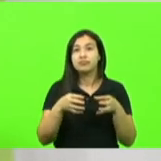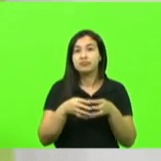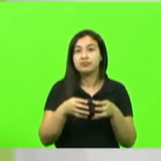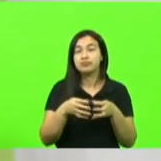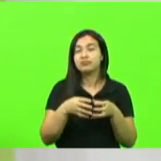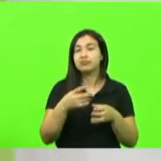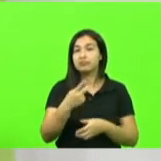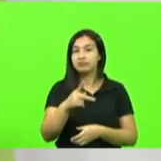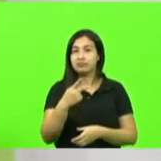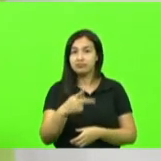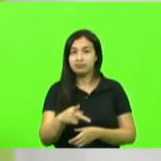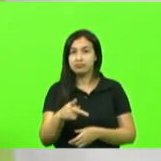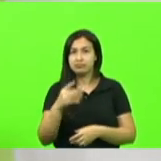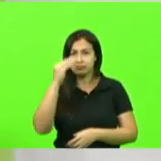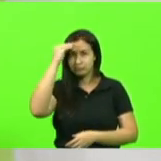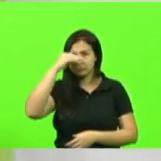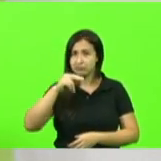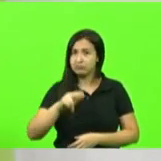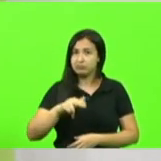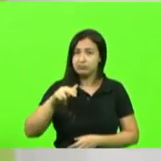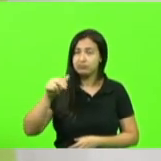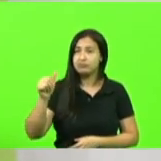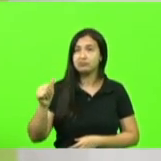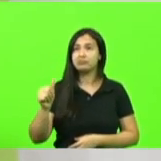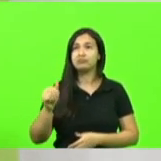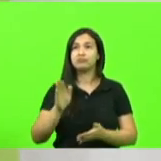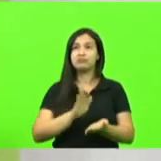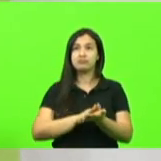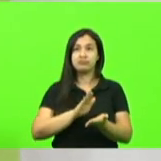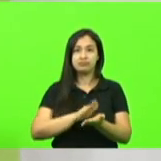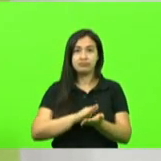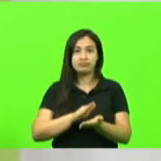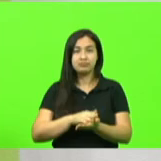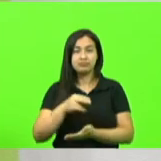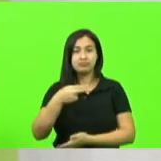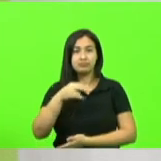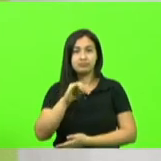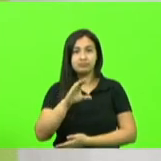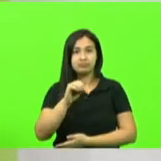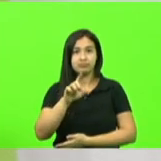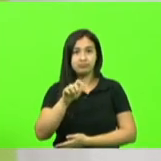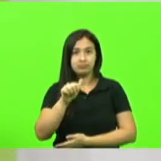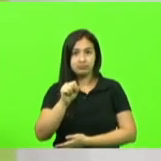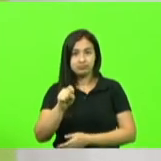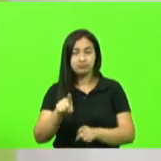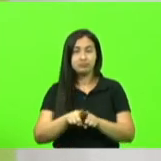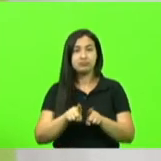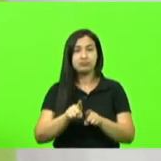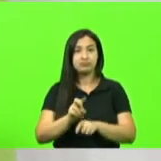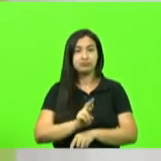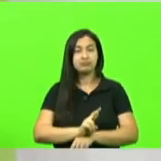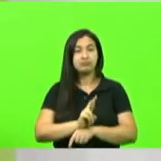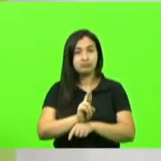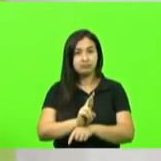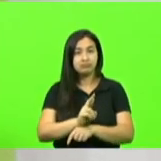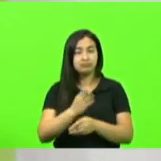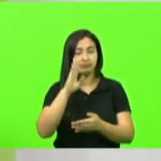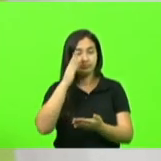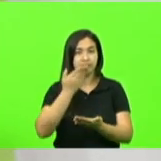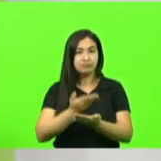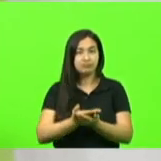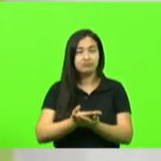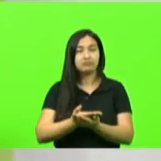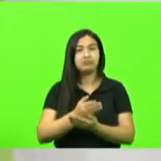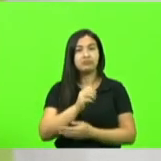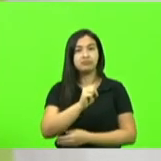desistiu de buscar essa transição parabenizar também o Nicolas e os representantes da Fran que estão acreditando no nosso estado de